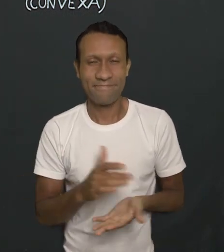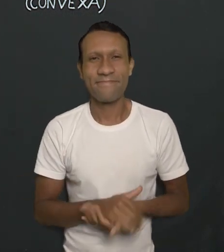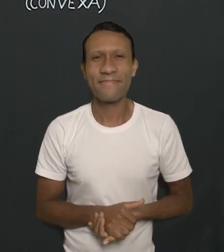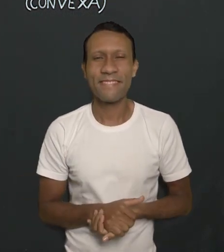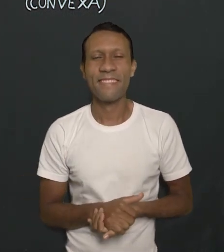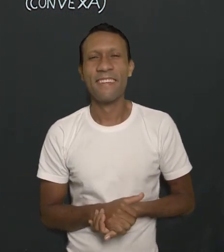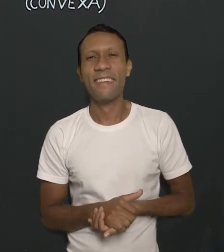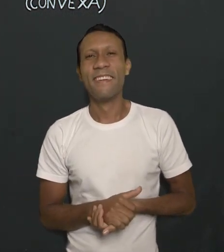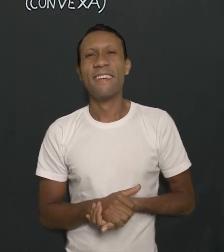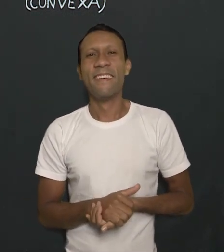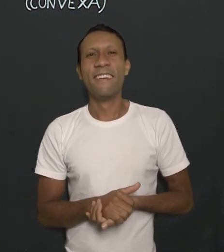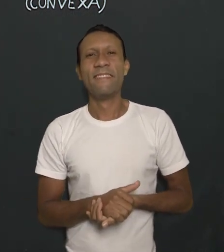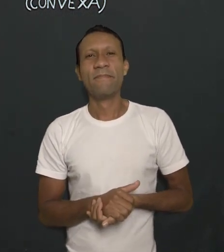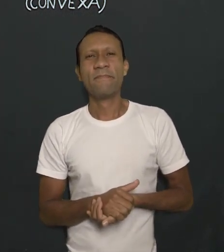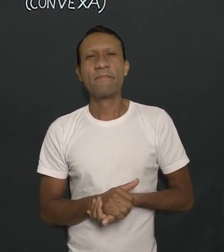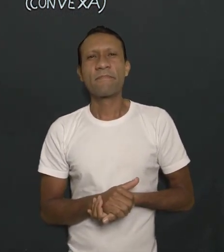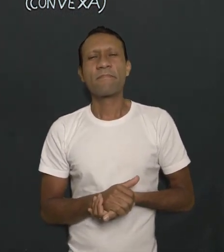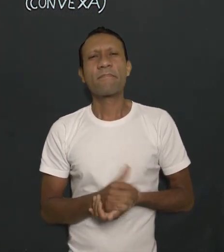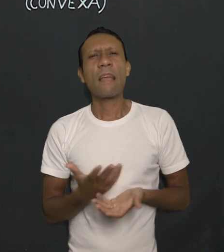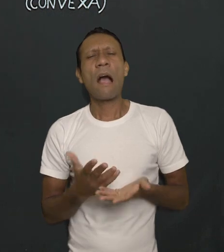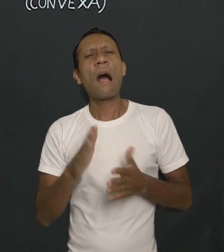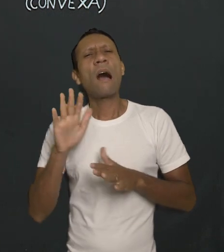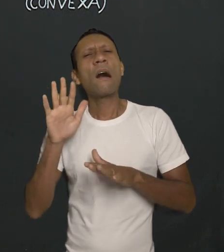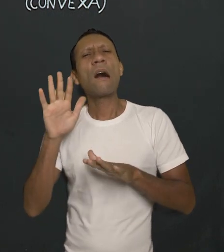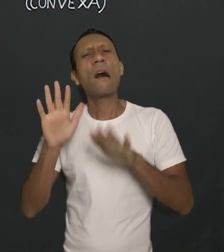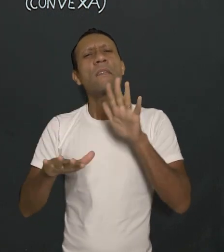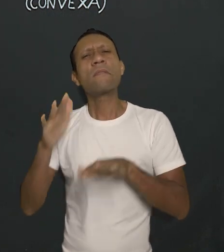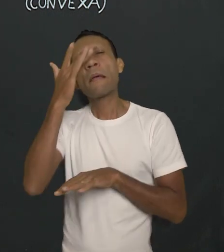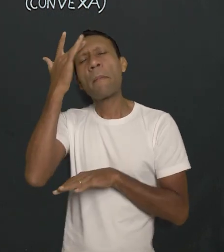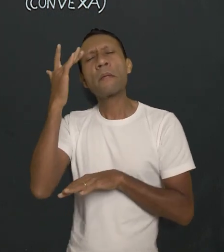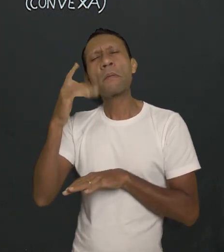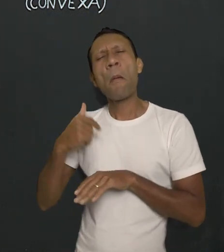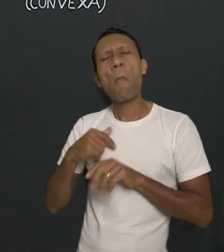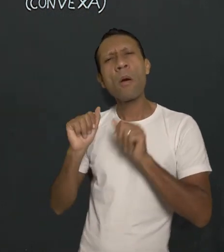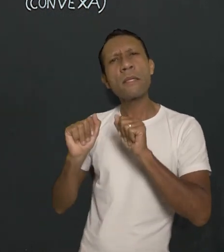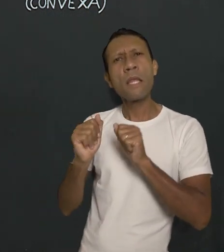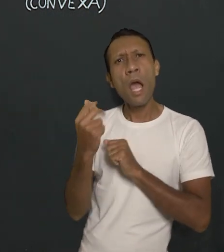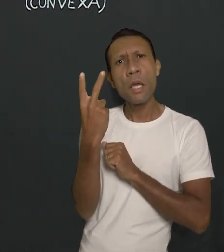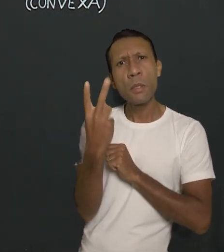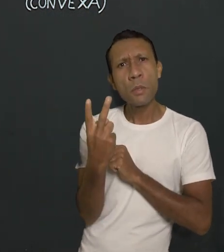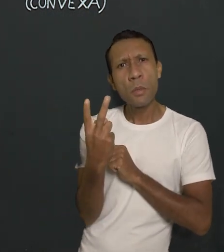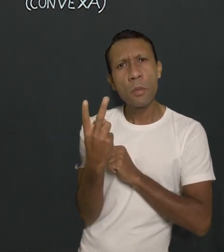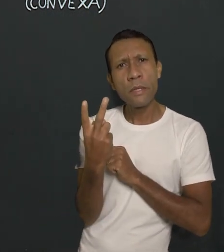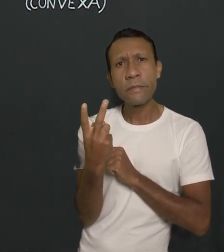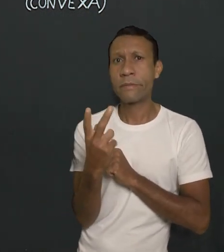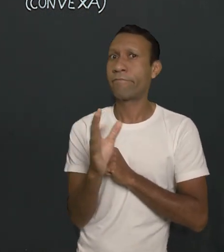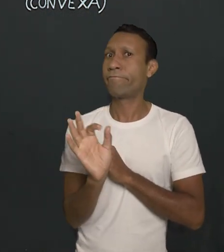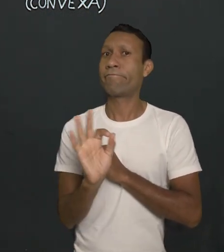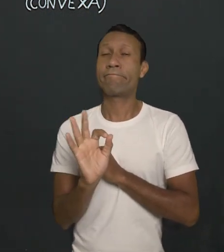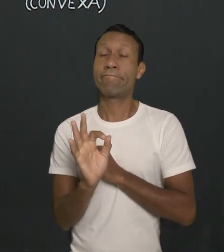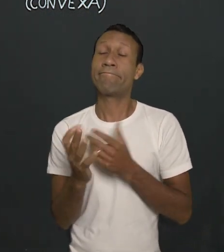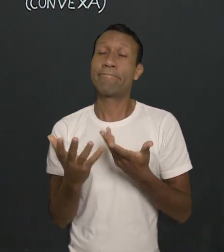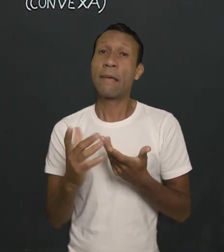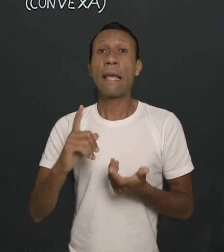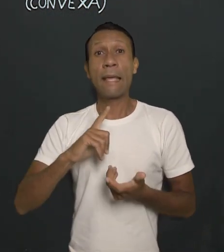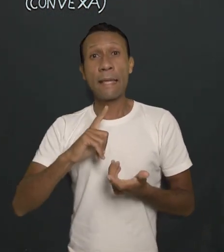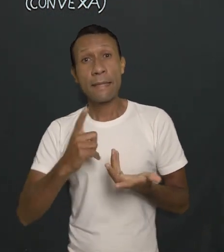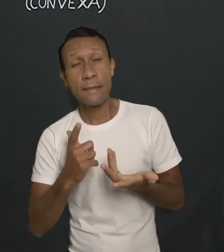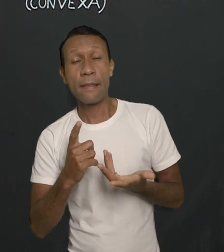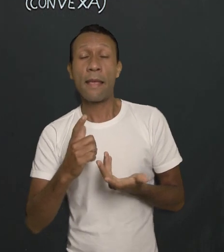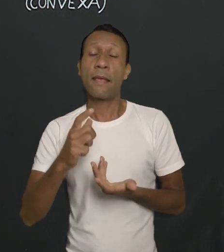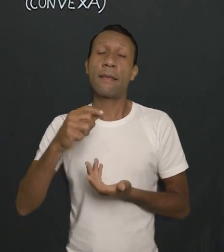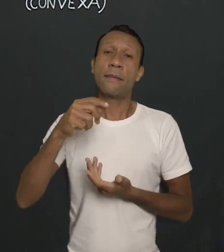tudo tá ruim, né? Alguns anos perguntam assim, eu posso ter as duas ao mesmo tempo? Tem gente que tem